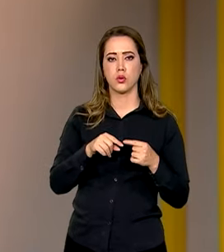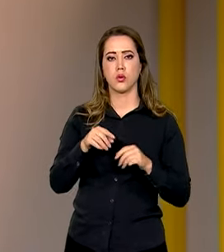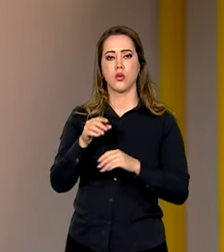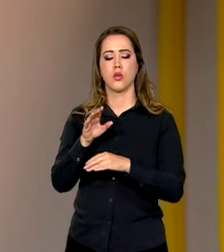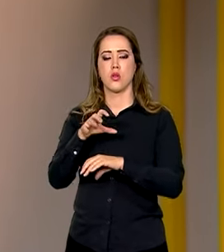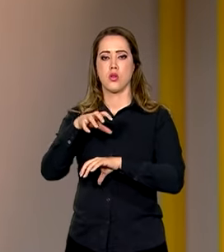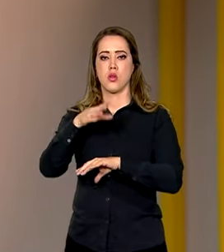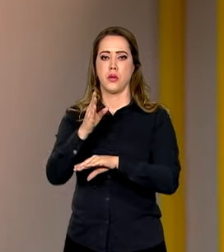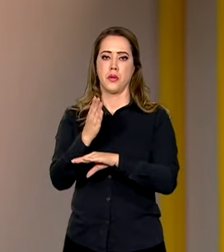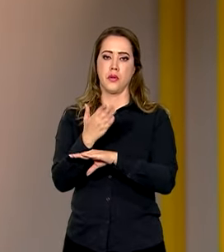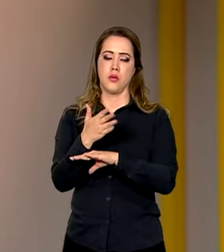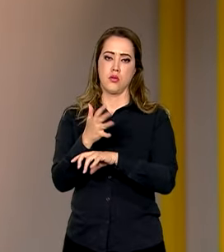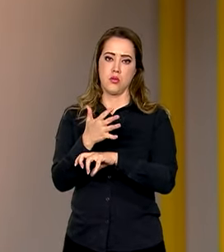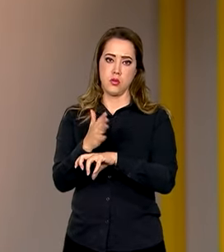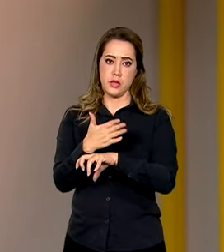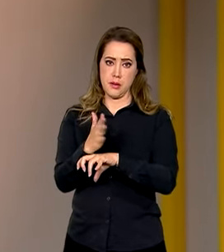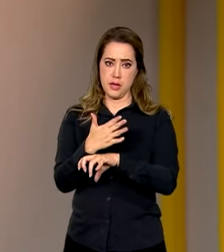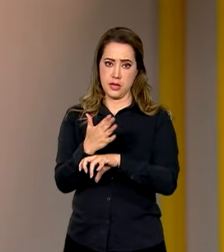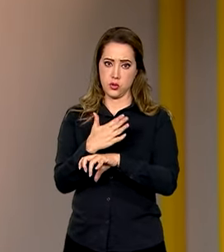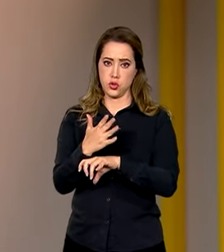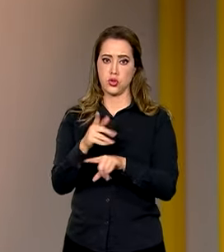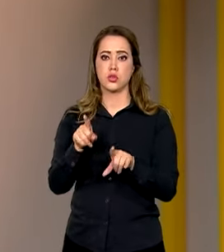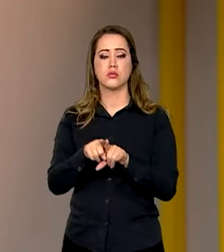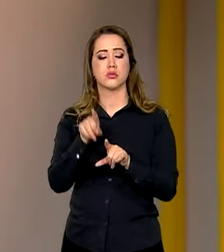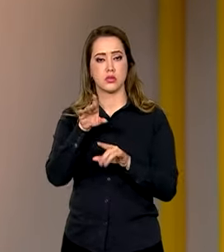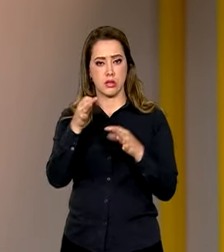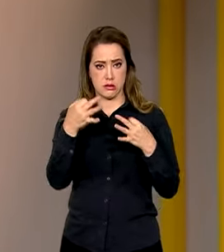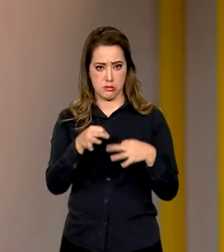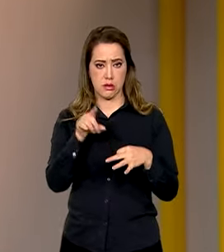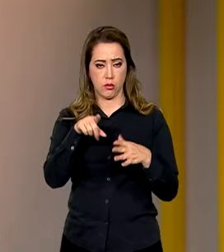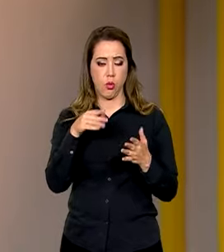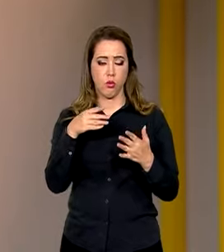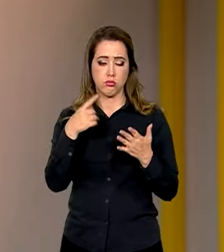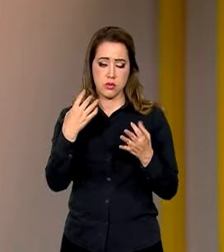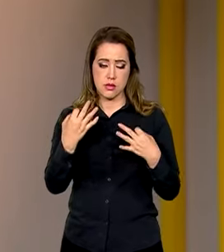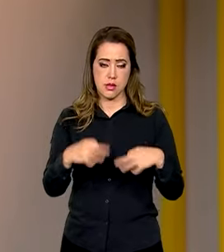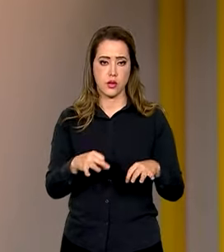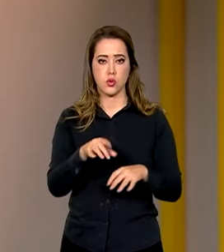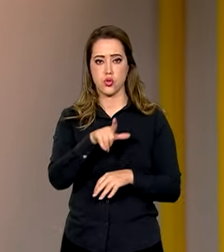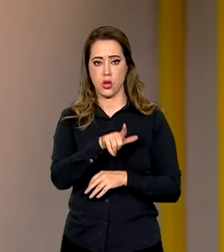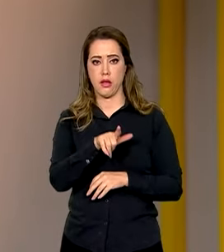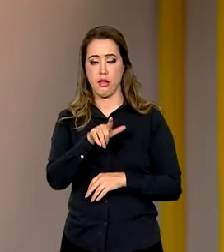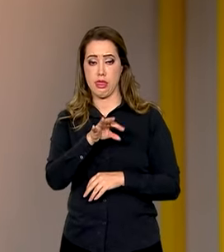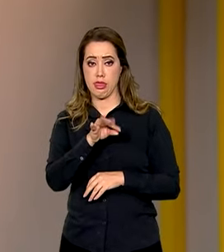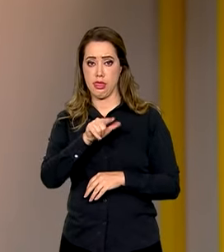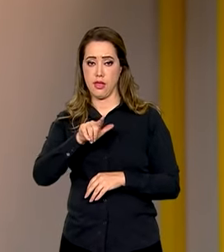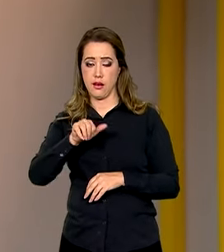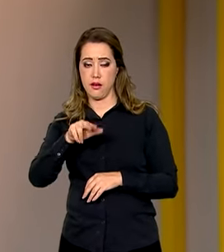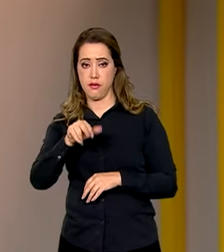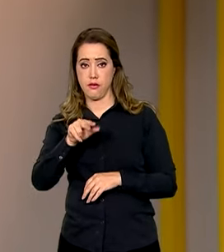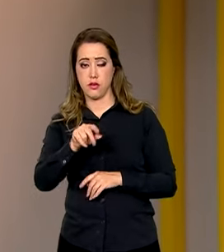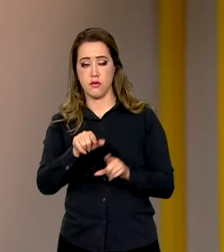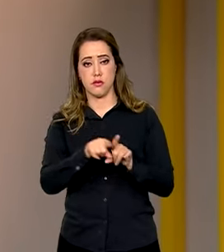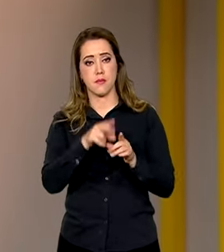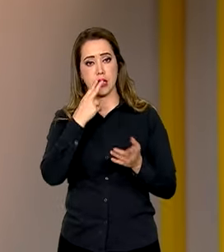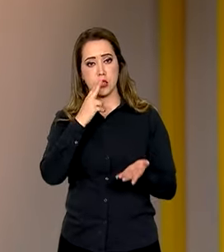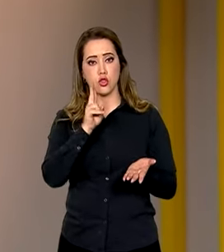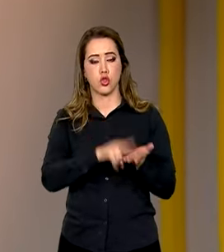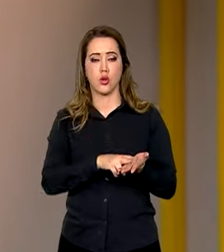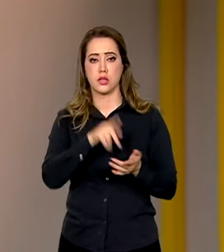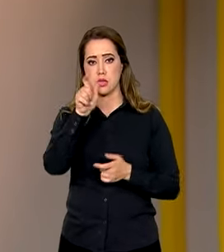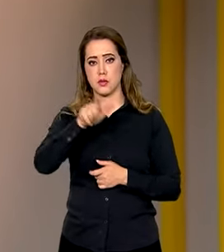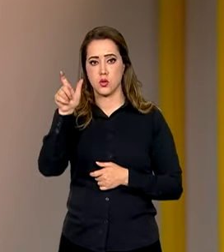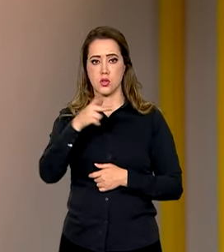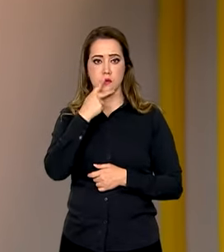confirmada pela Embaixada do Brasil em Tel Aviv com autoridades locais. Em nota, o governo brasileiro volta a desaconselhar